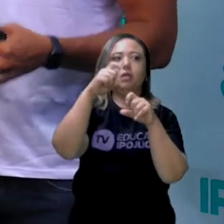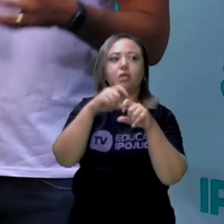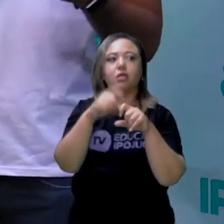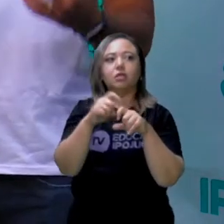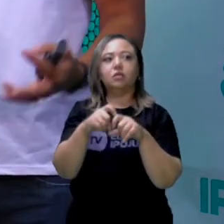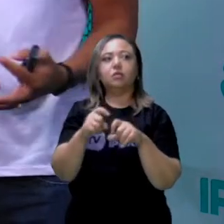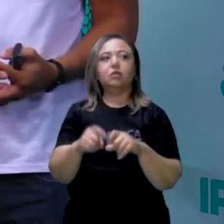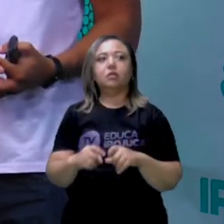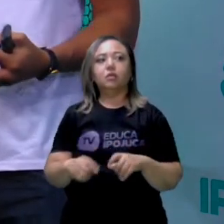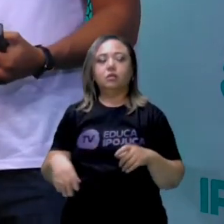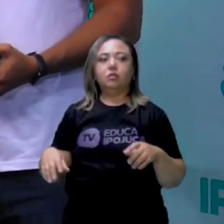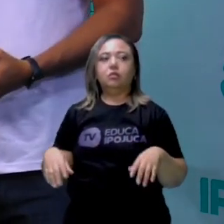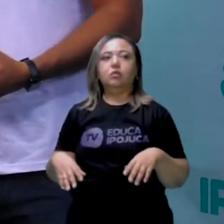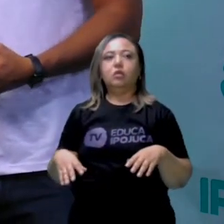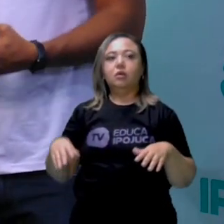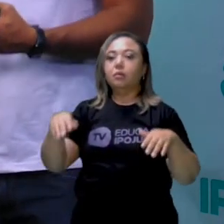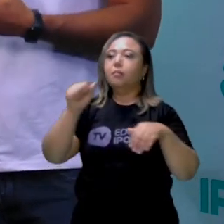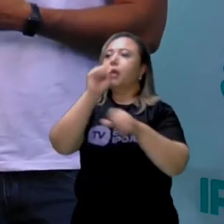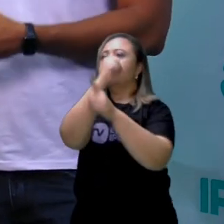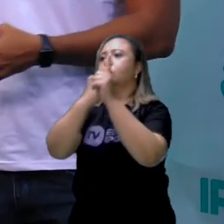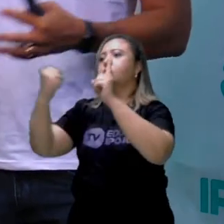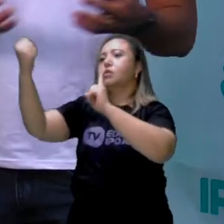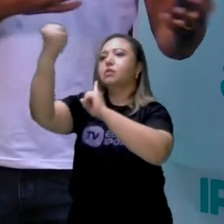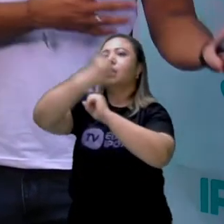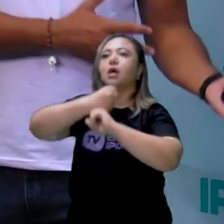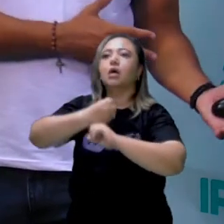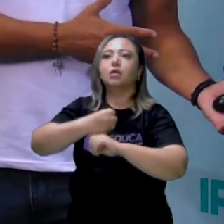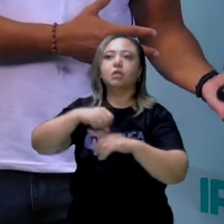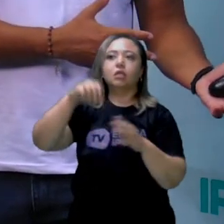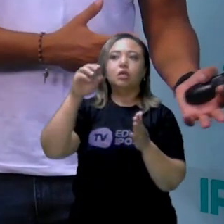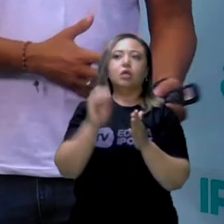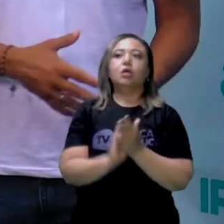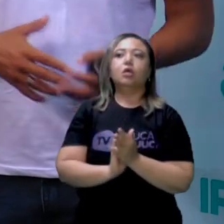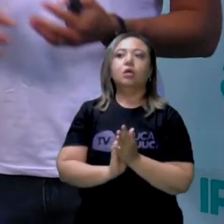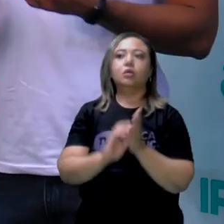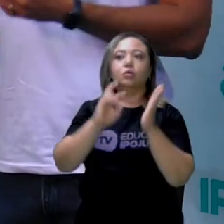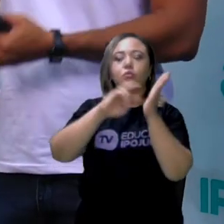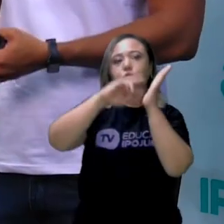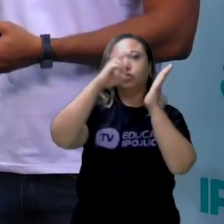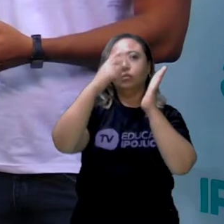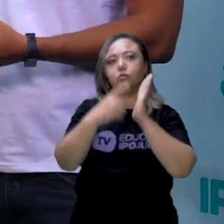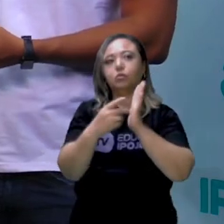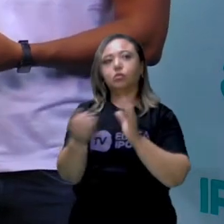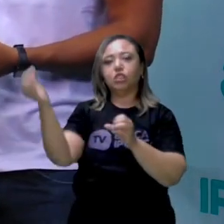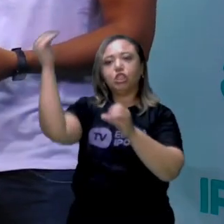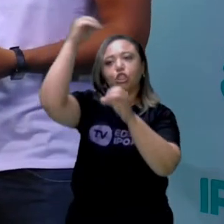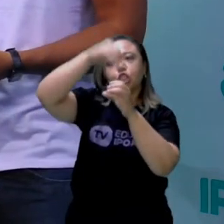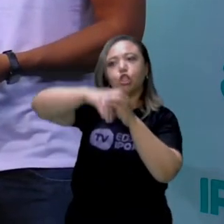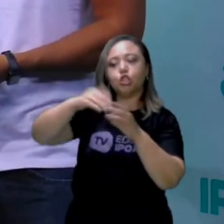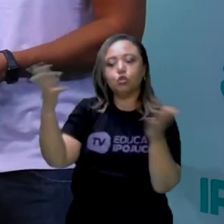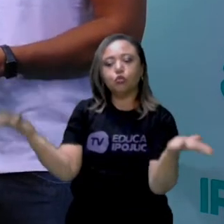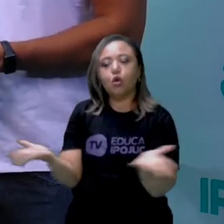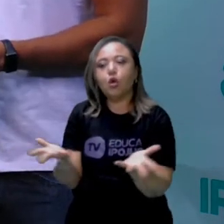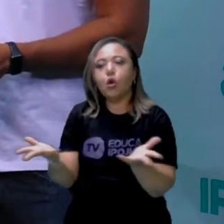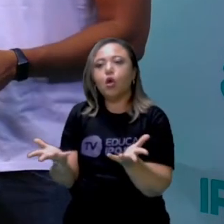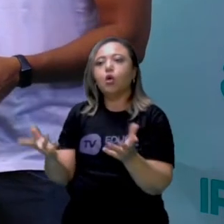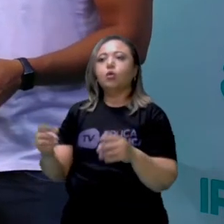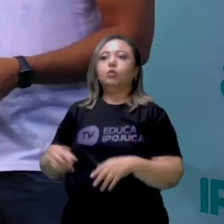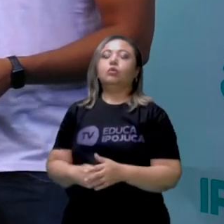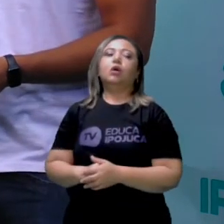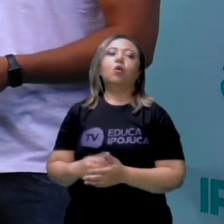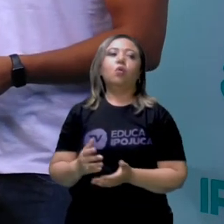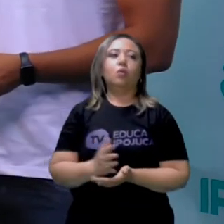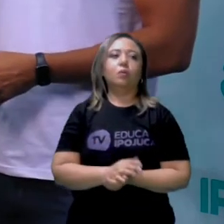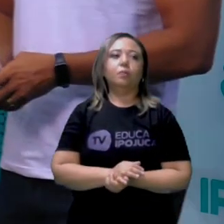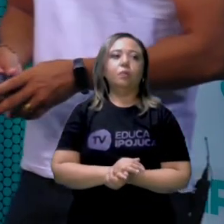principalmente para a nossa sociedade naquele contexto daquela época e dentro do contexto atual também?